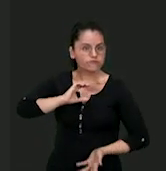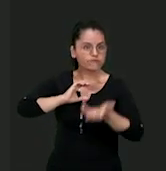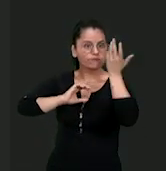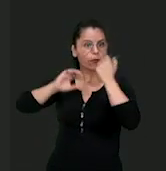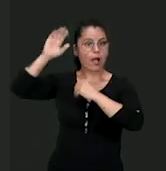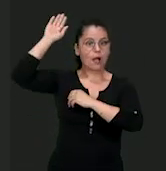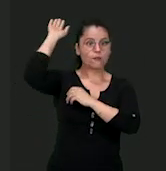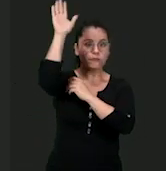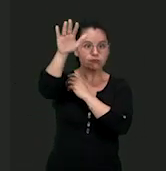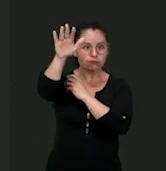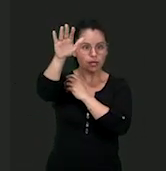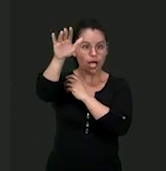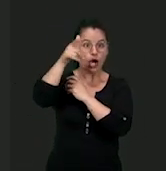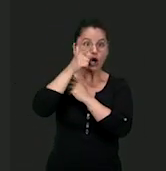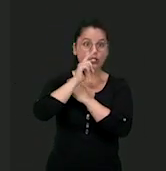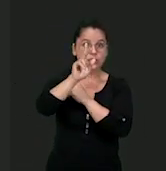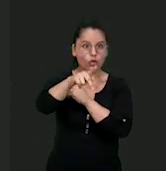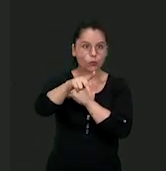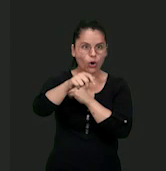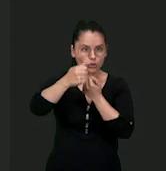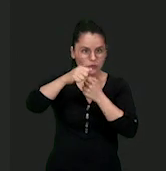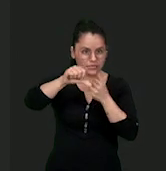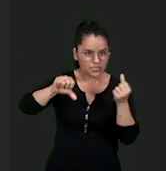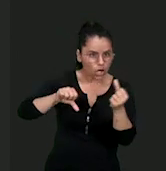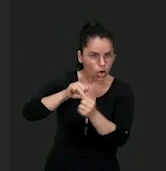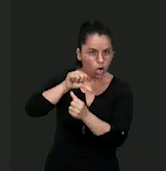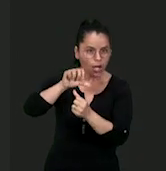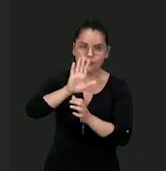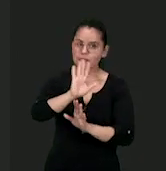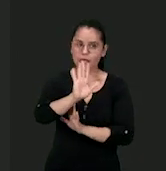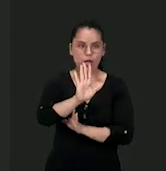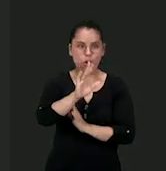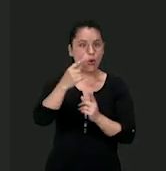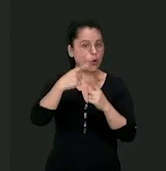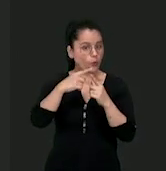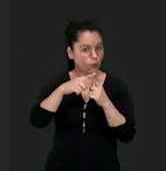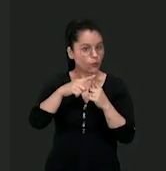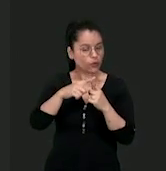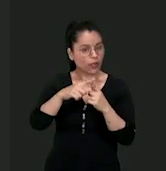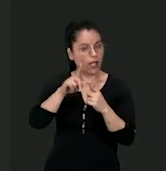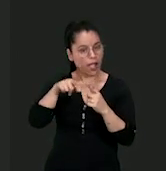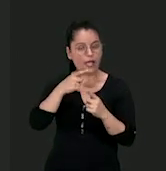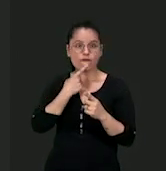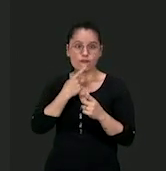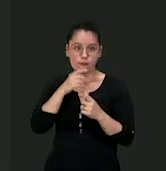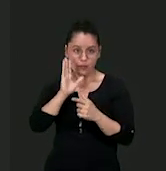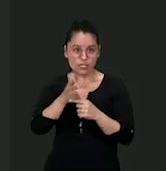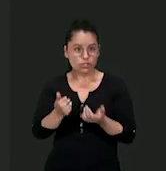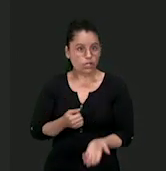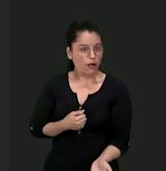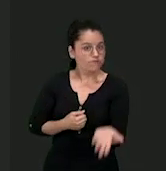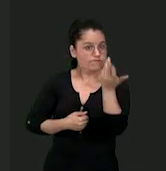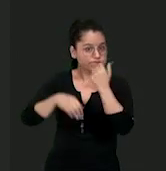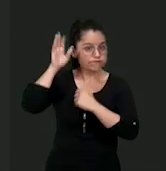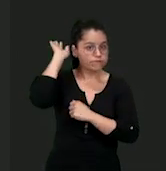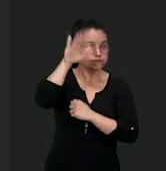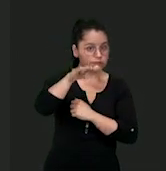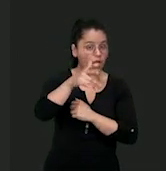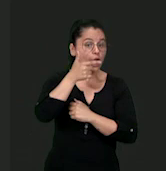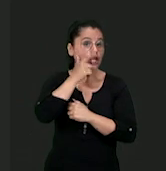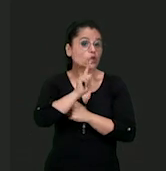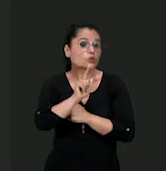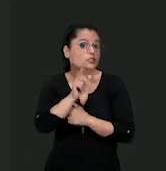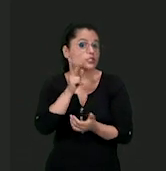ponto, fez um ace. Alguém tem que rodar? Não. Por que que não? Porque o saque era da equipe vermelha, começou com a equipe vermelha e